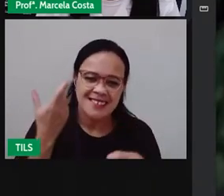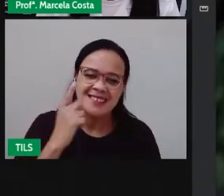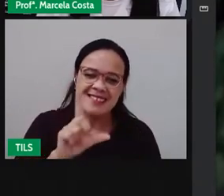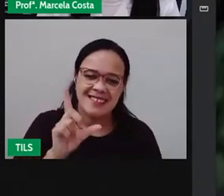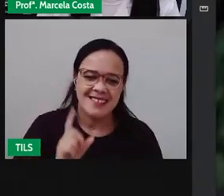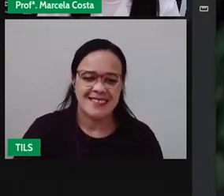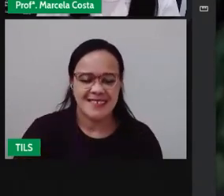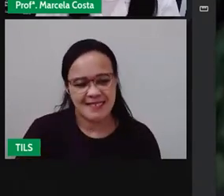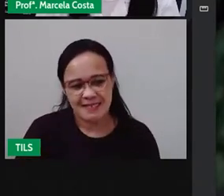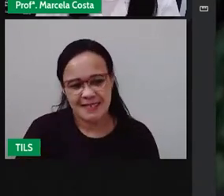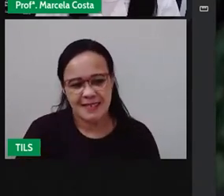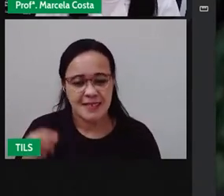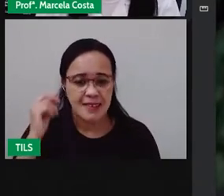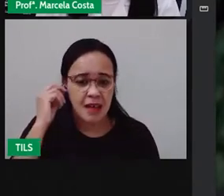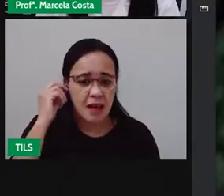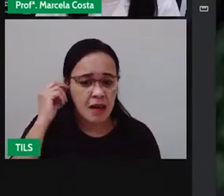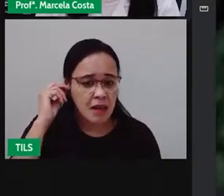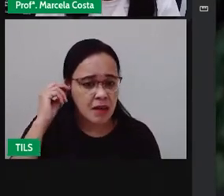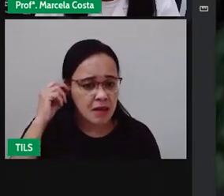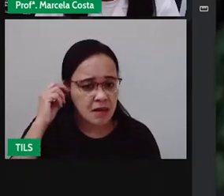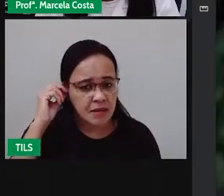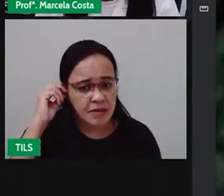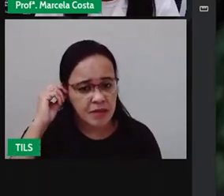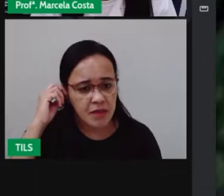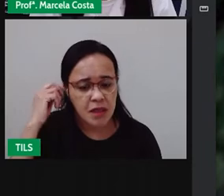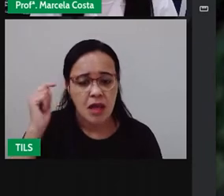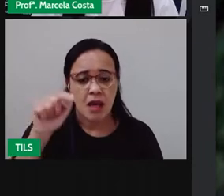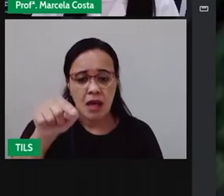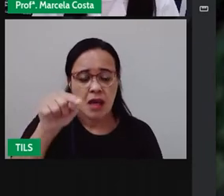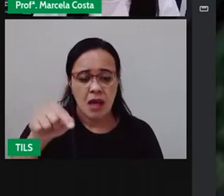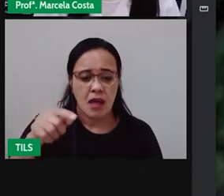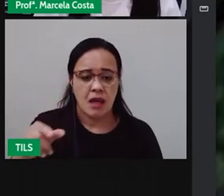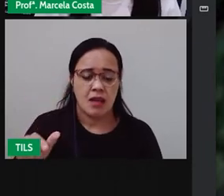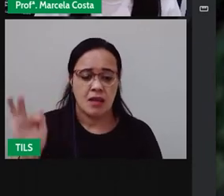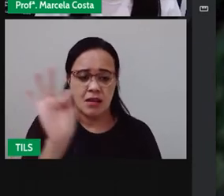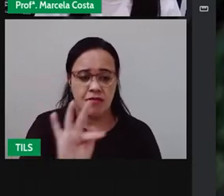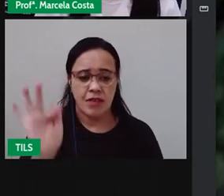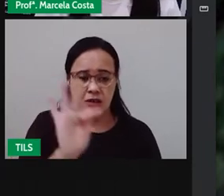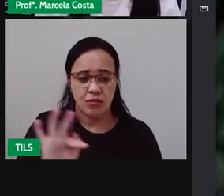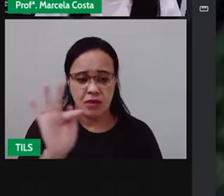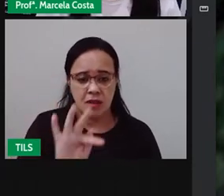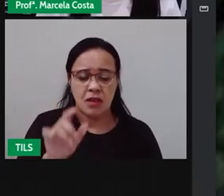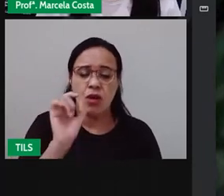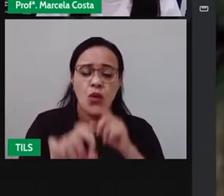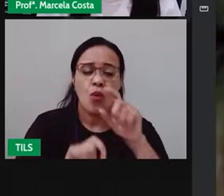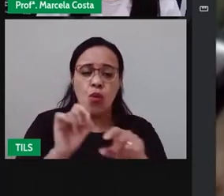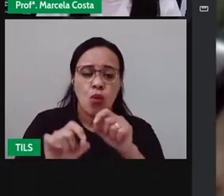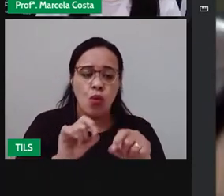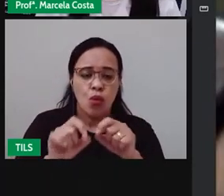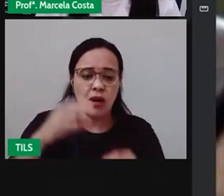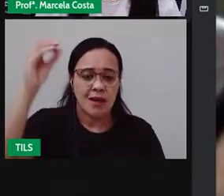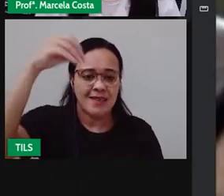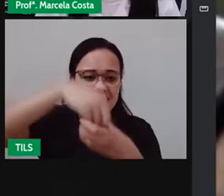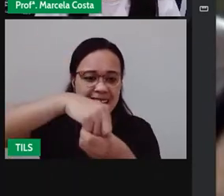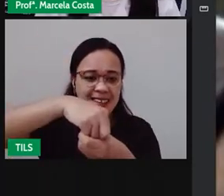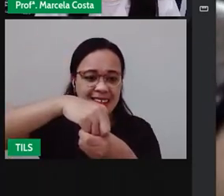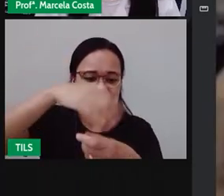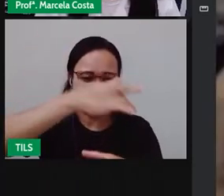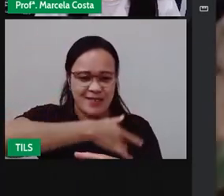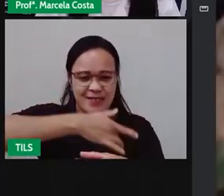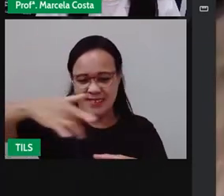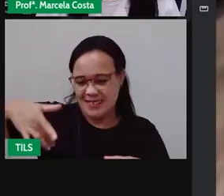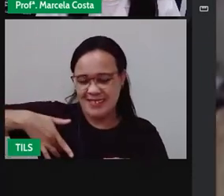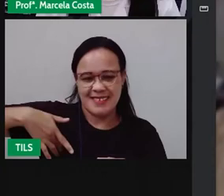Então aqui é o departamento de saúde lá dentro da universidade. Observe crianças que em volta